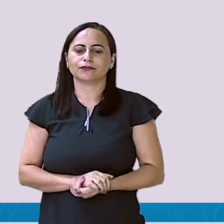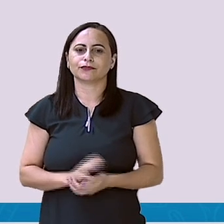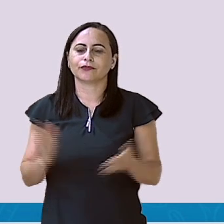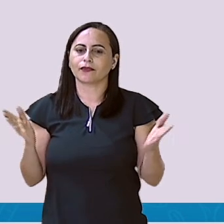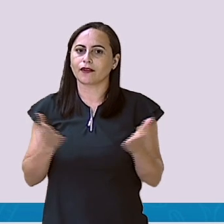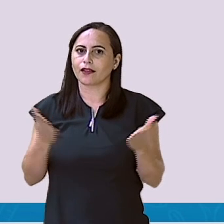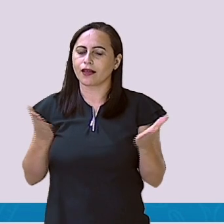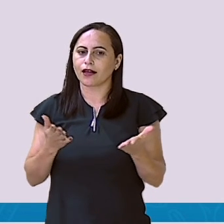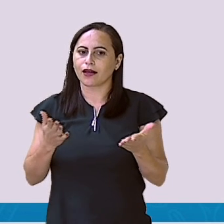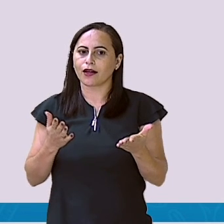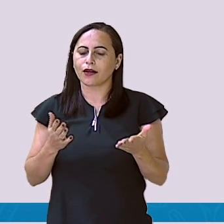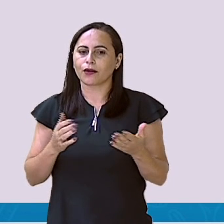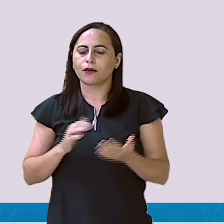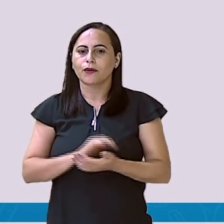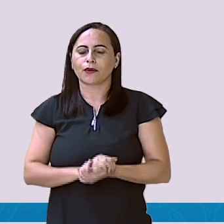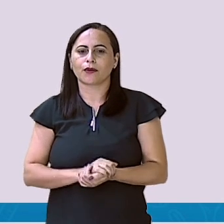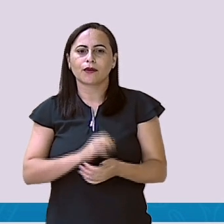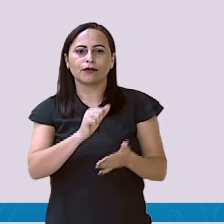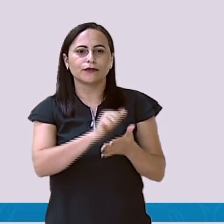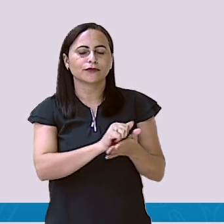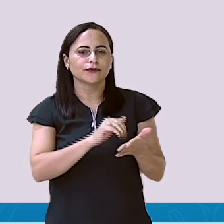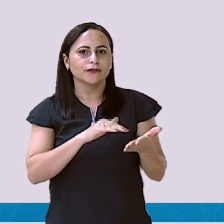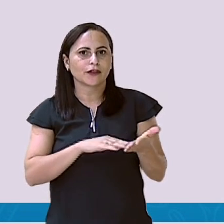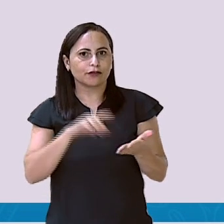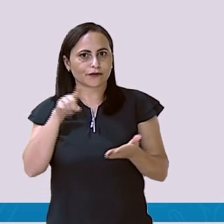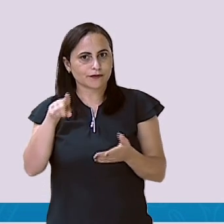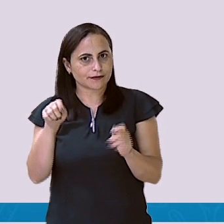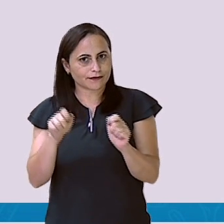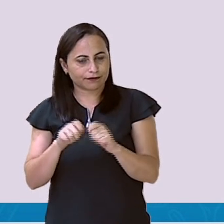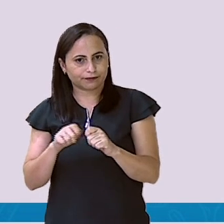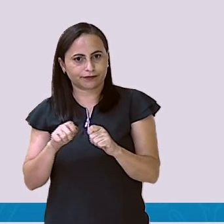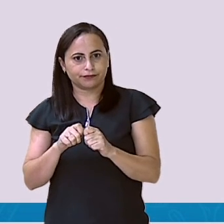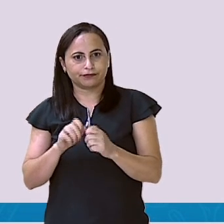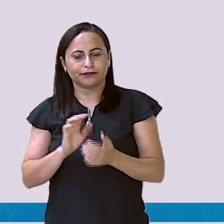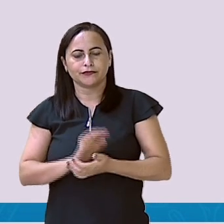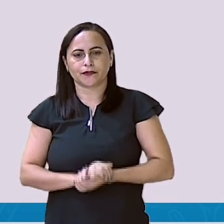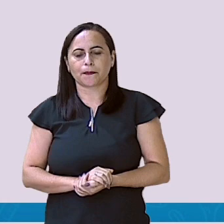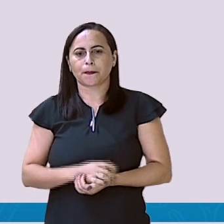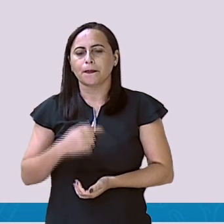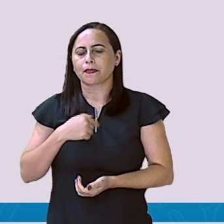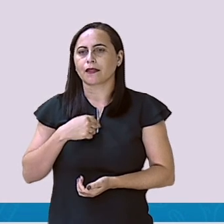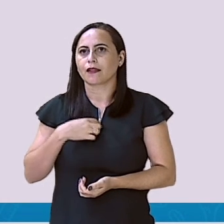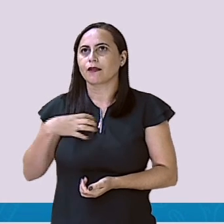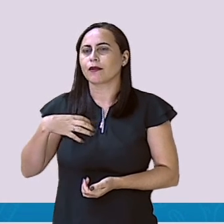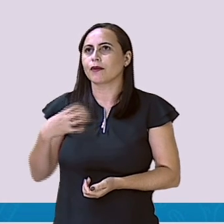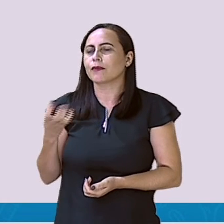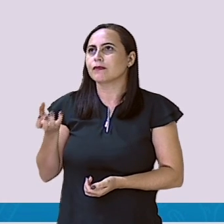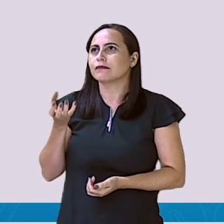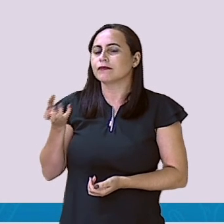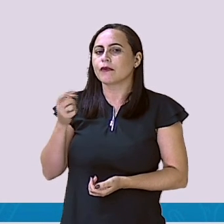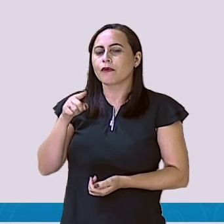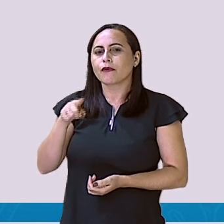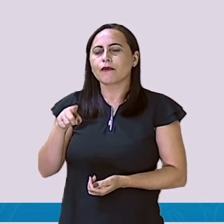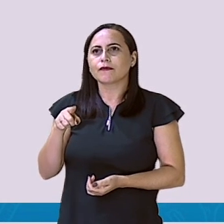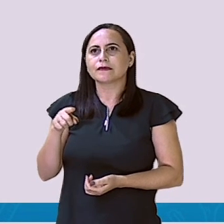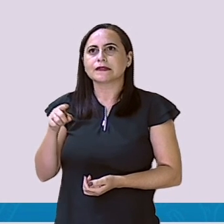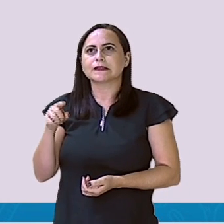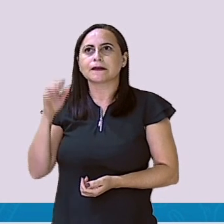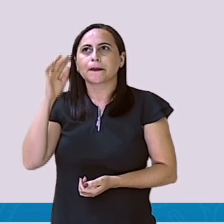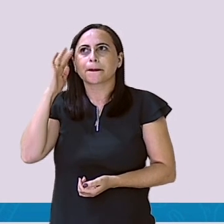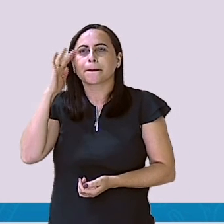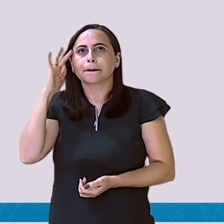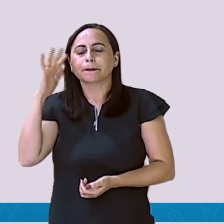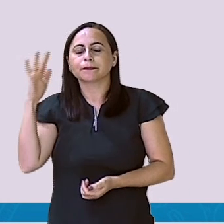Agora, eu vou deixar uma atividade proposta pra você. Então, eu gostaria que você criasse um problema